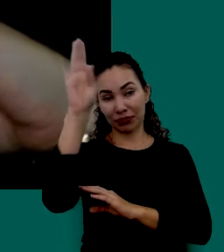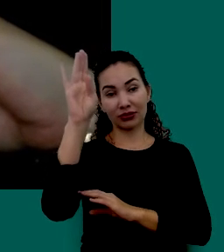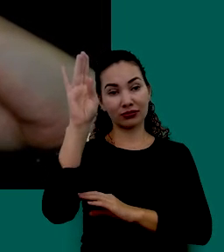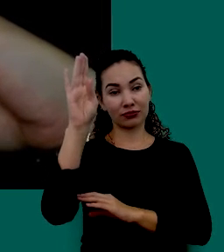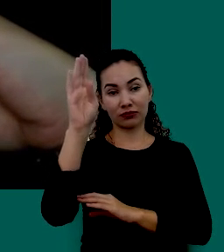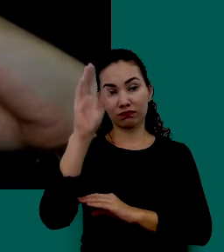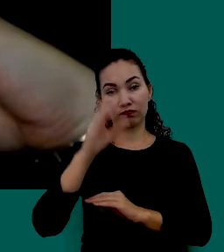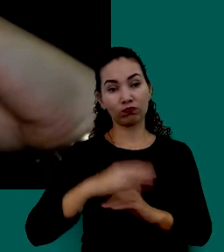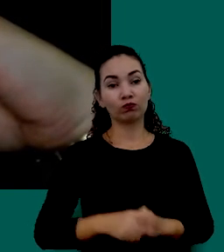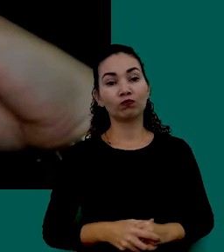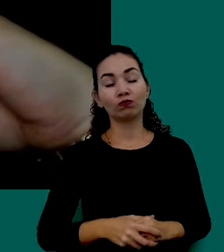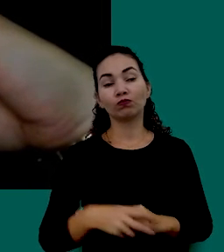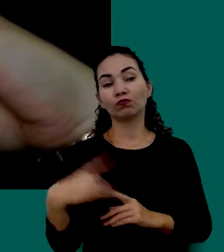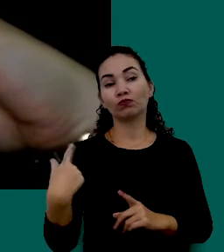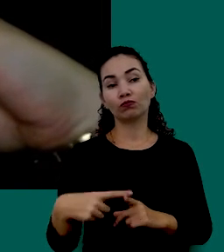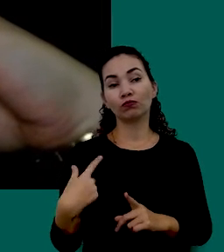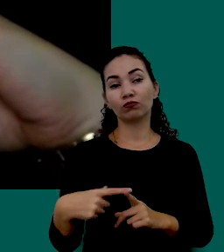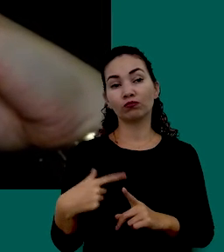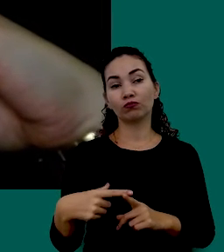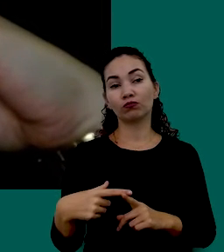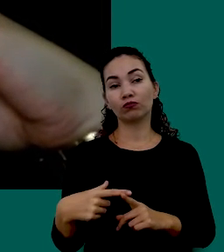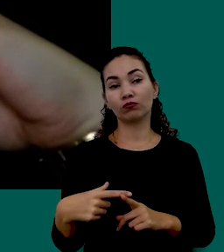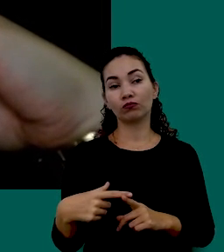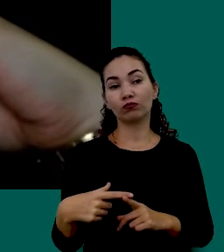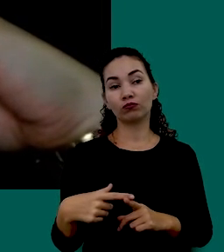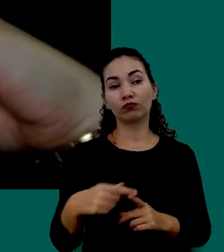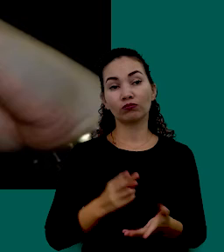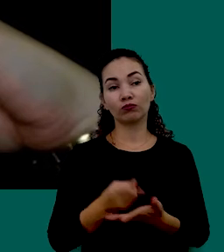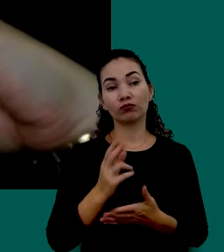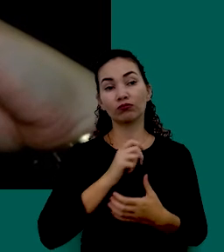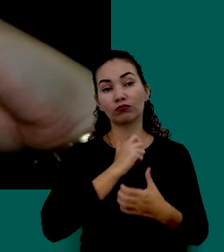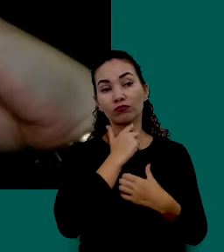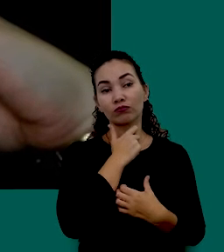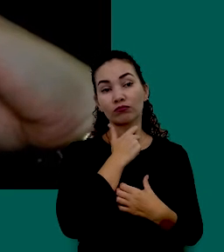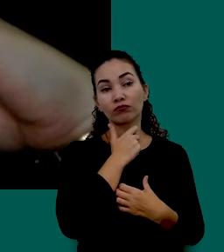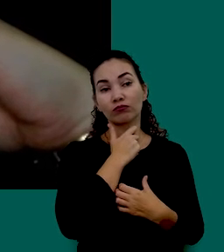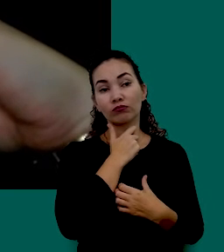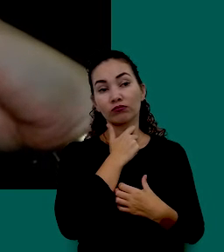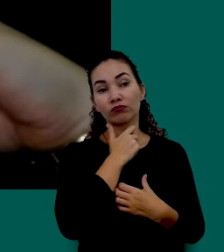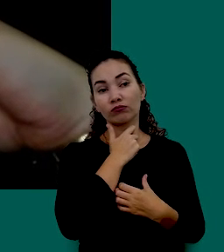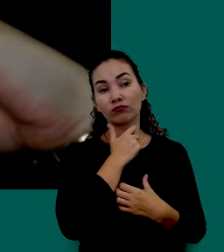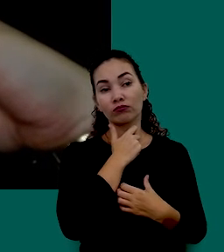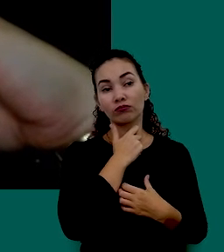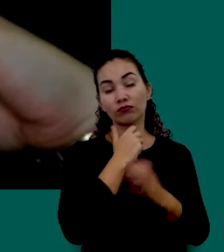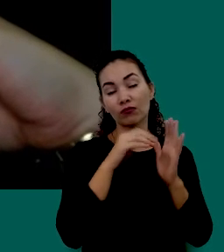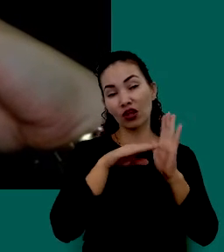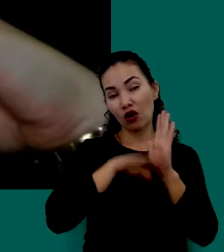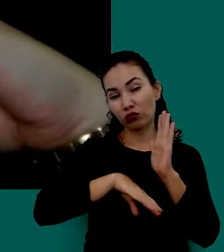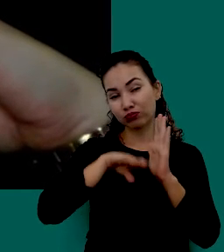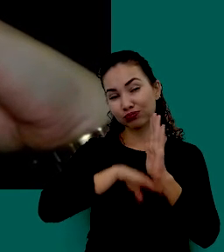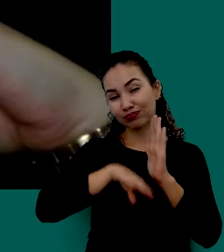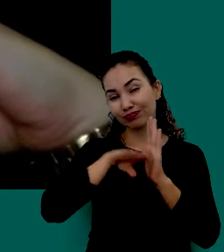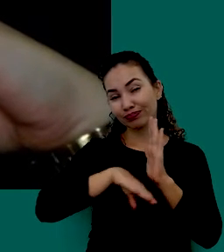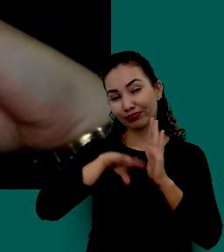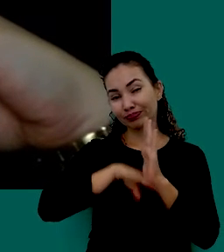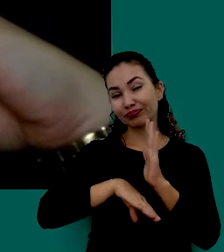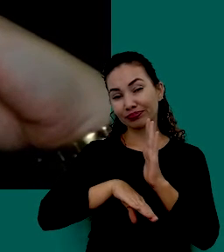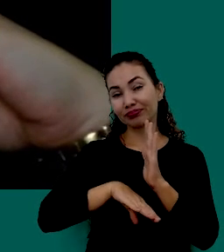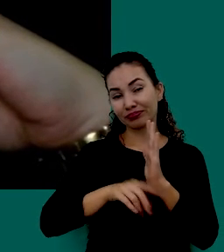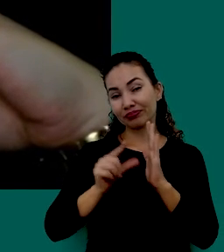Pois Além De Quase Sempre Garantir Um Descontinho Lá No Preço Final